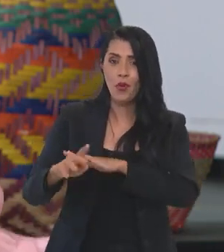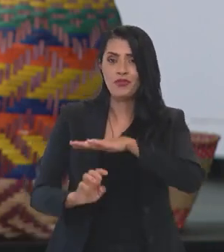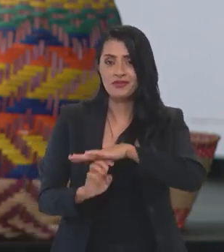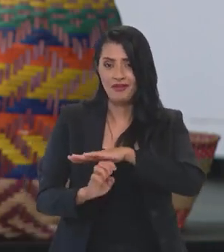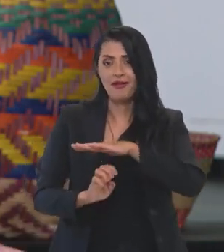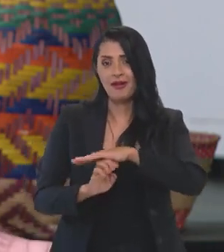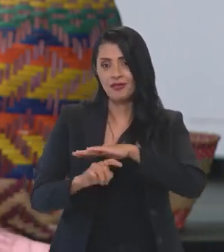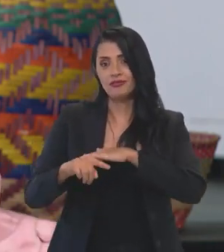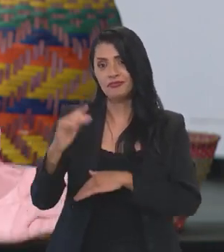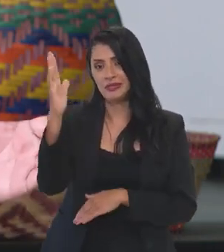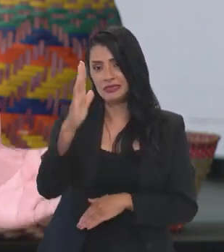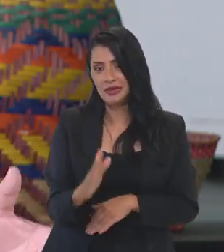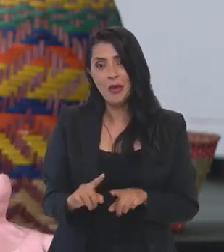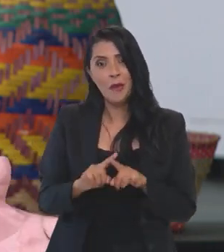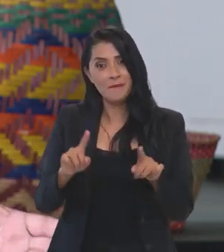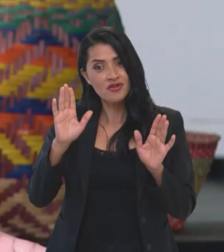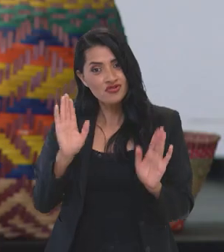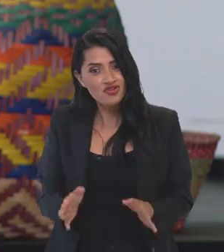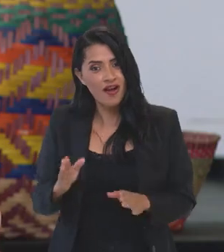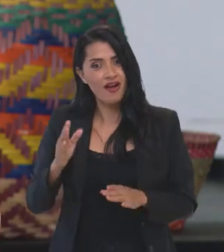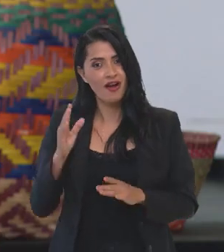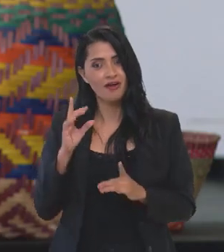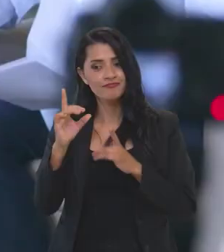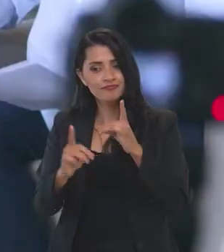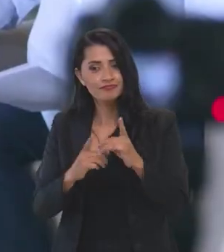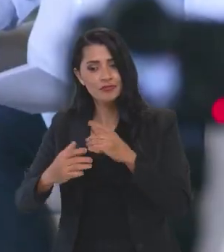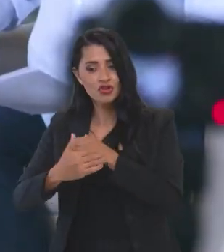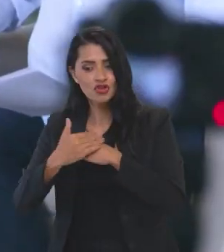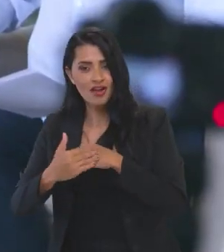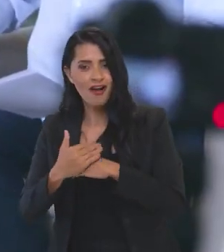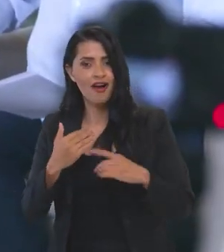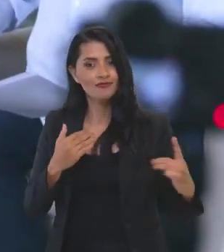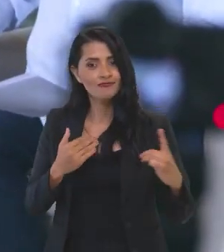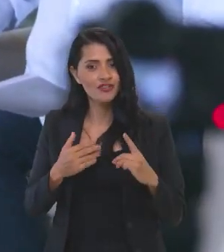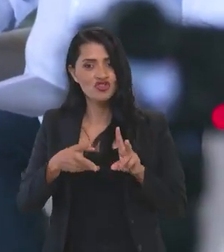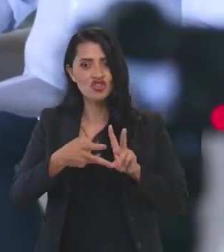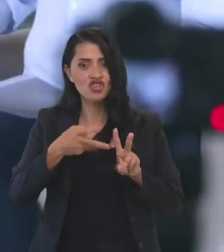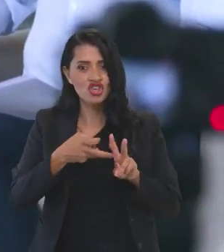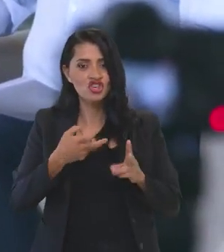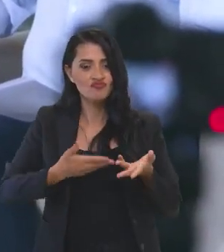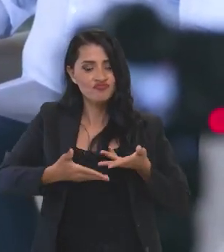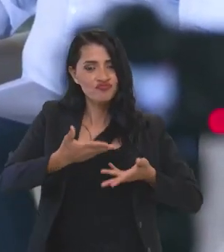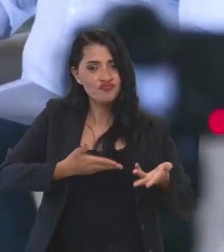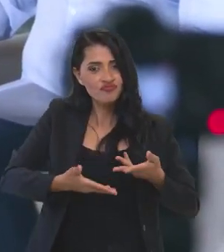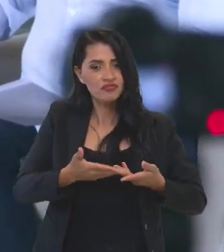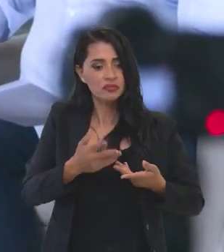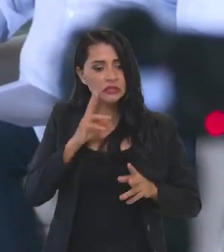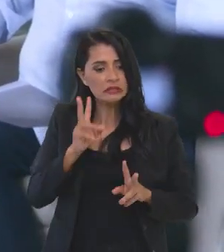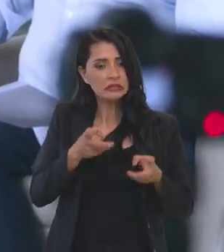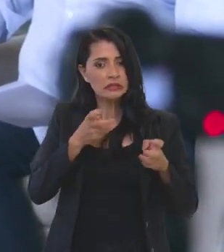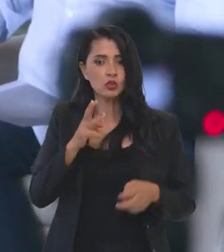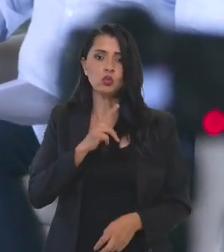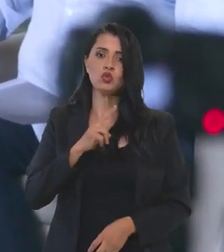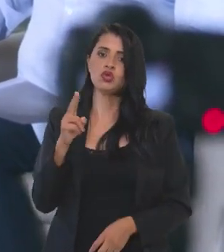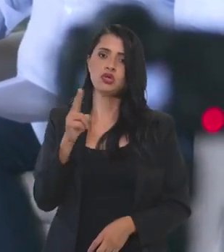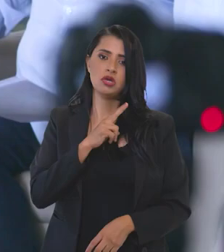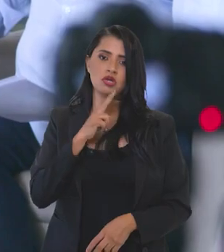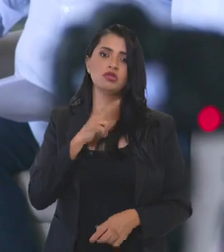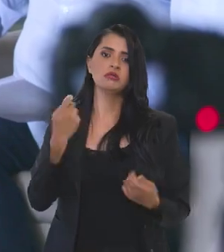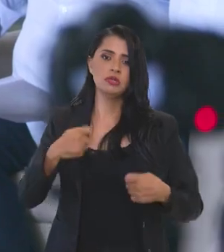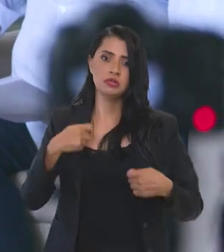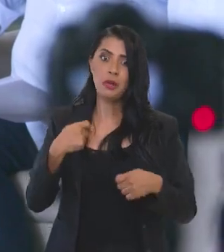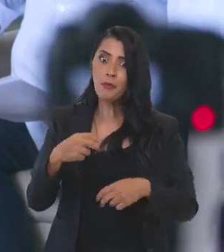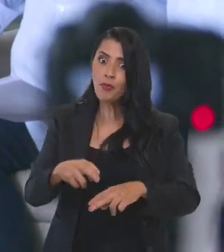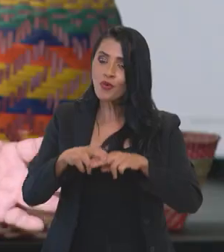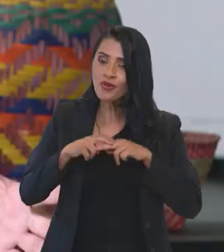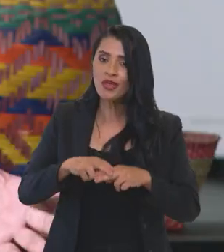parte do próprio Estado brasileiro, mas já abriu o diálogo de ouvir os indígenas, reconhecer a urgência, e